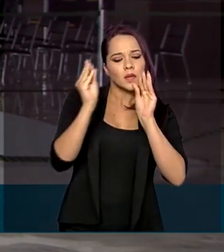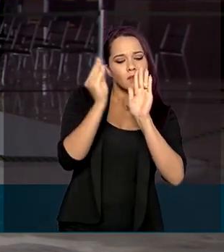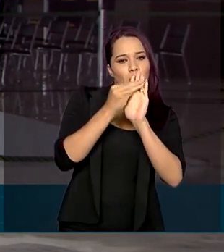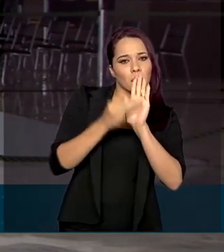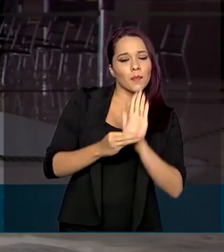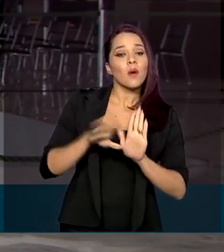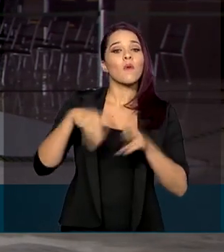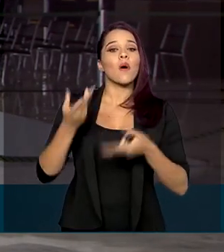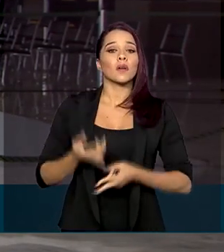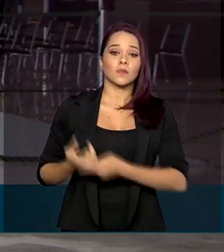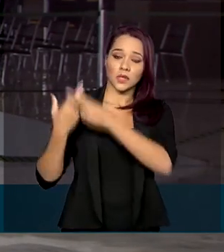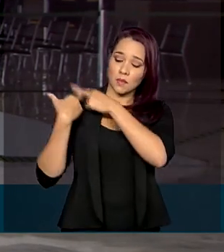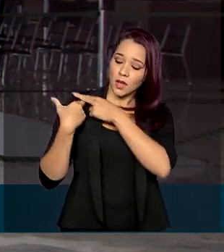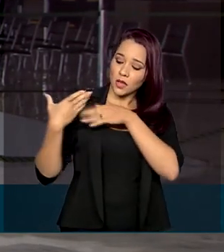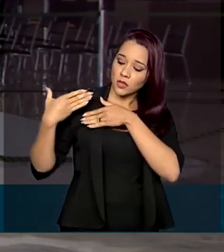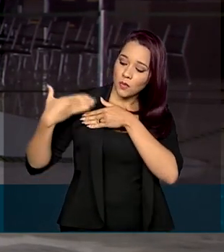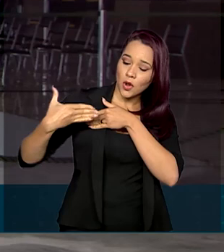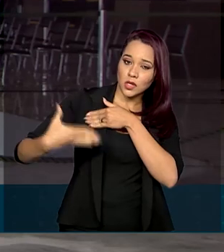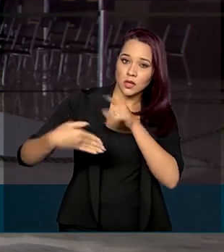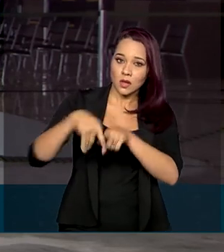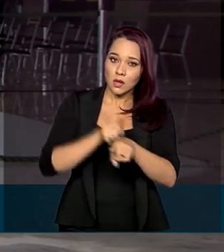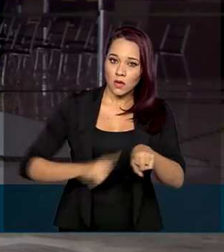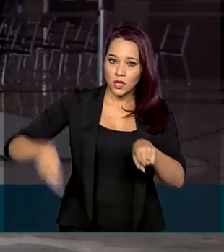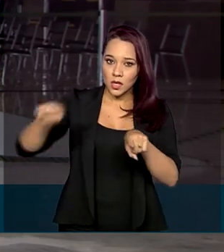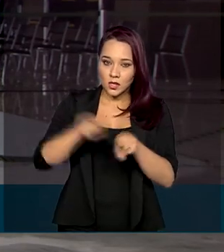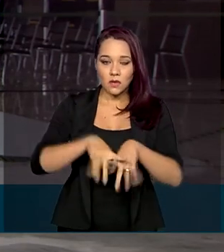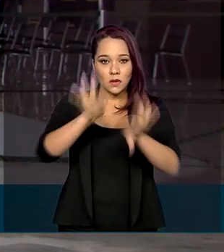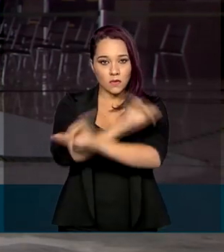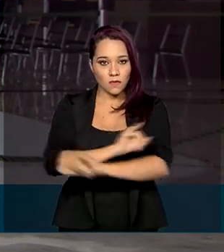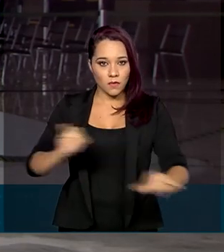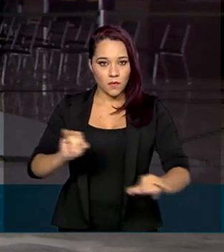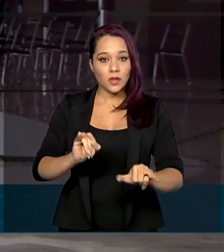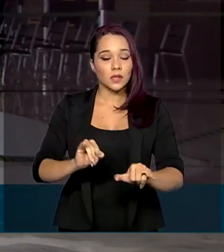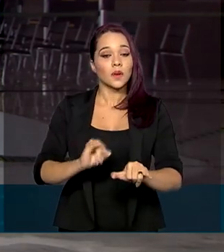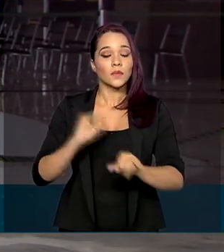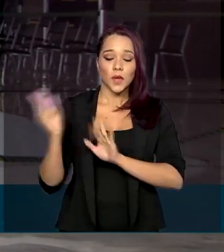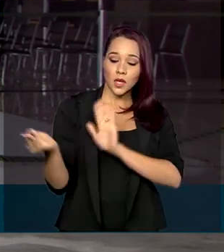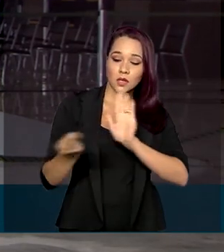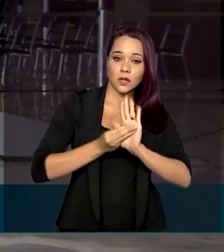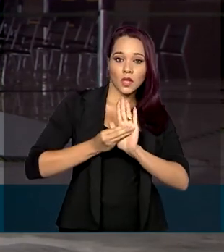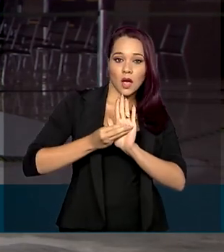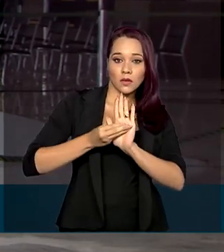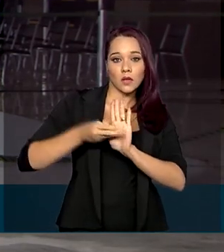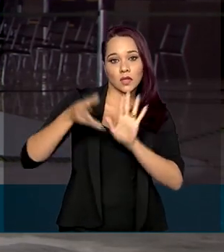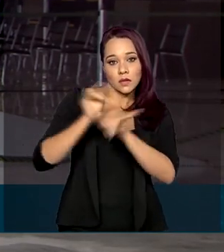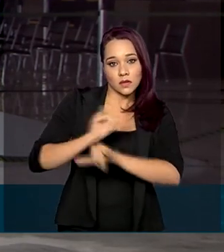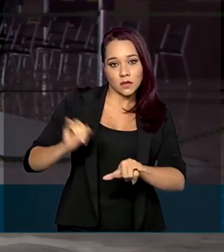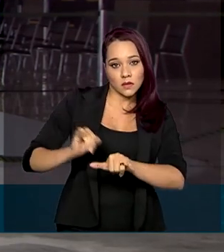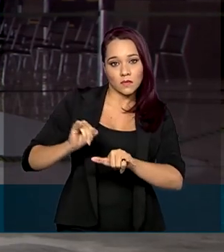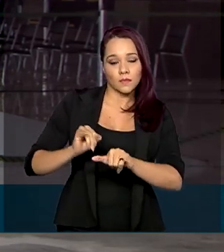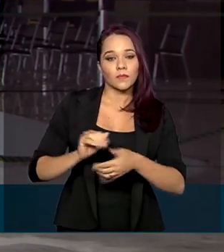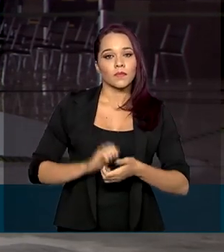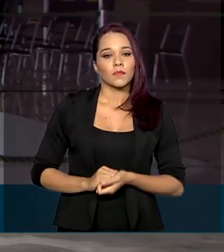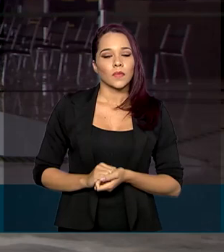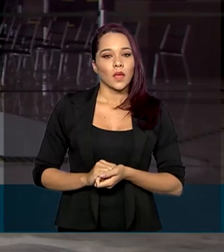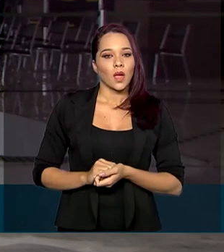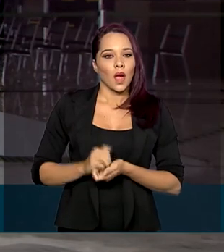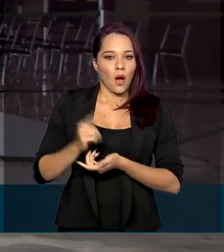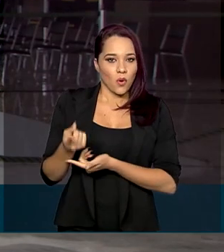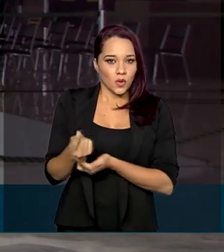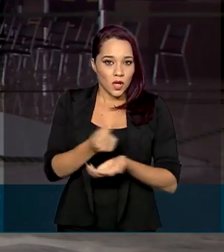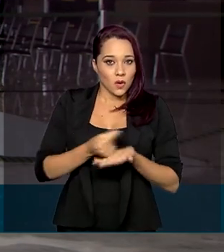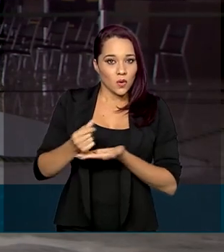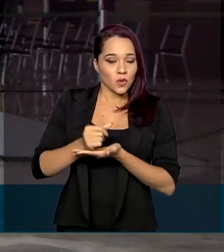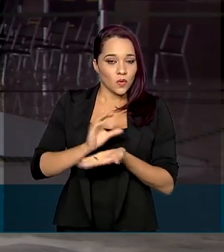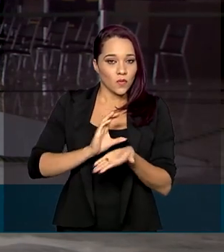responsabilidades pelo processo de atualização das informações inseridas na base de dados. Os recursos do Fundo Nacional